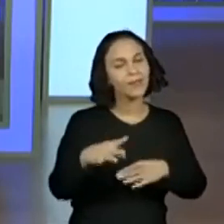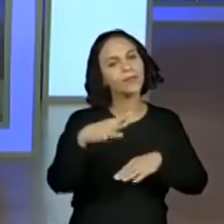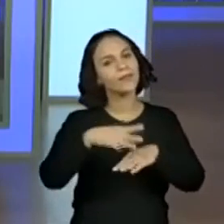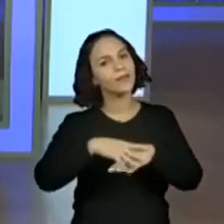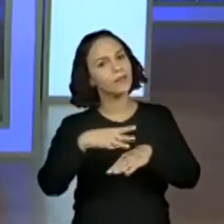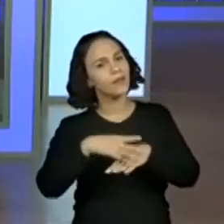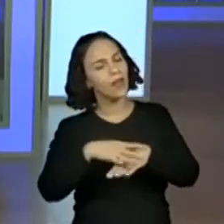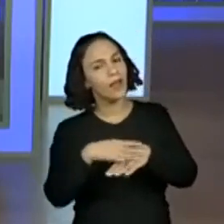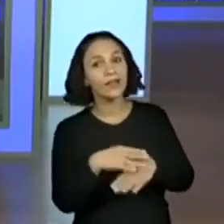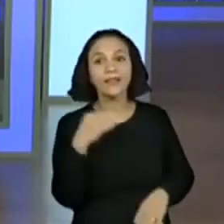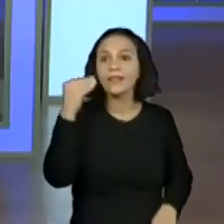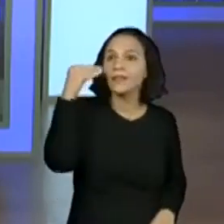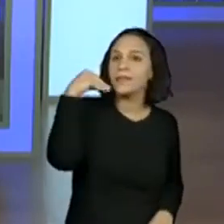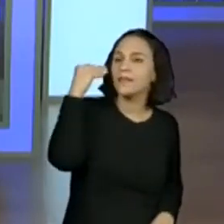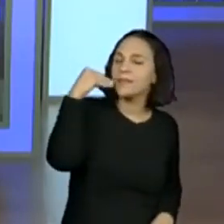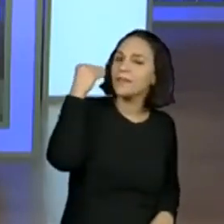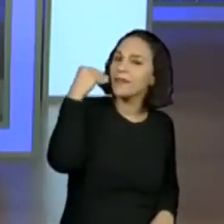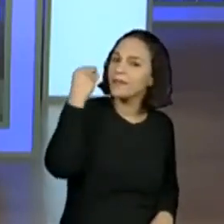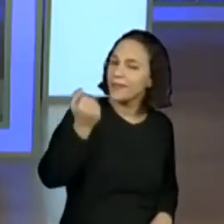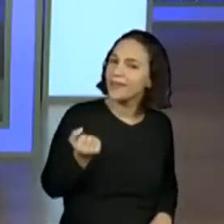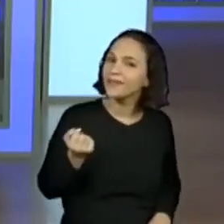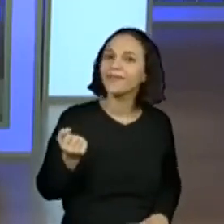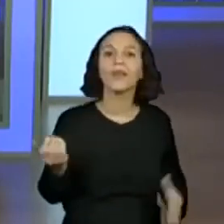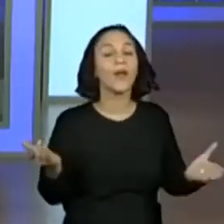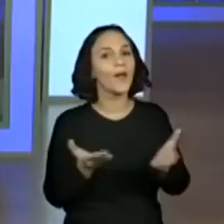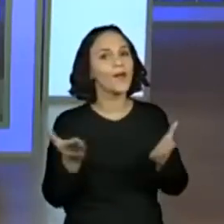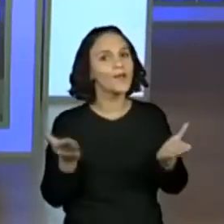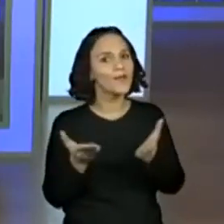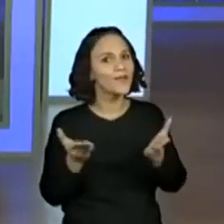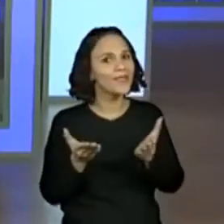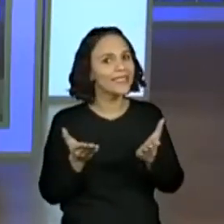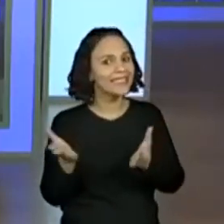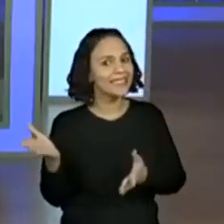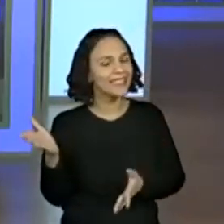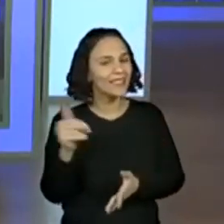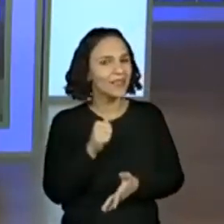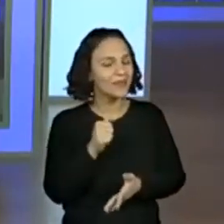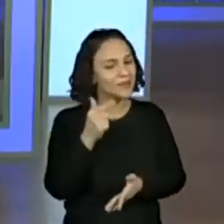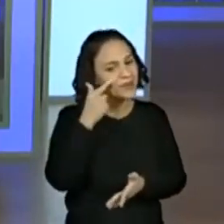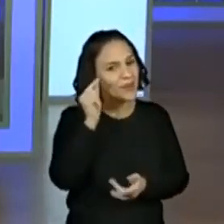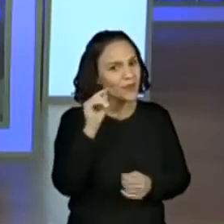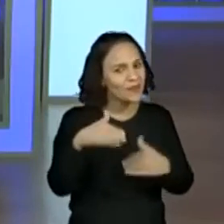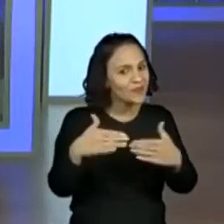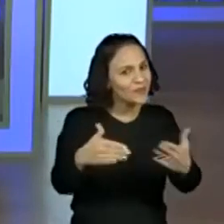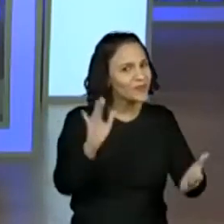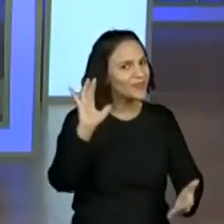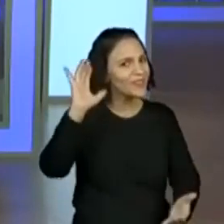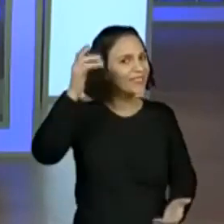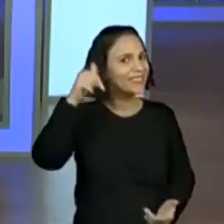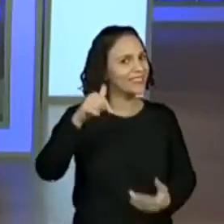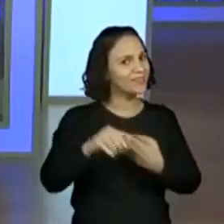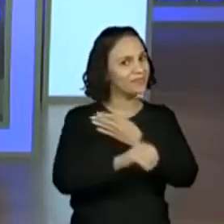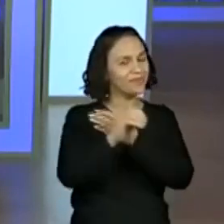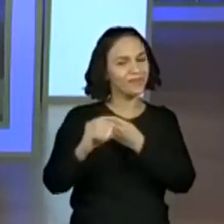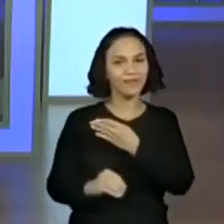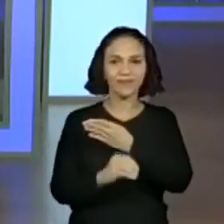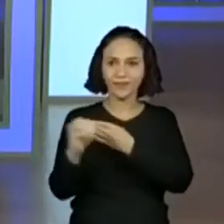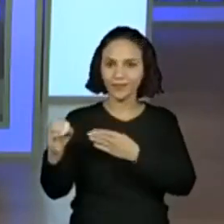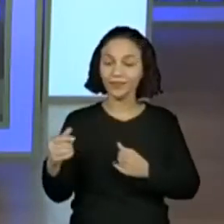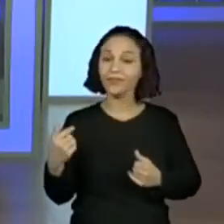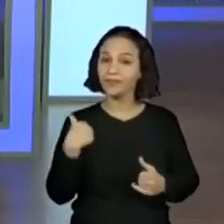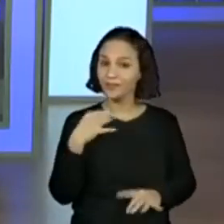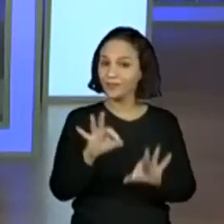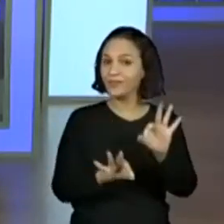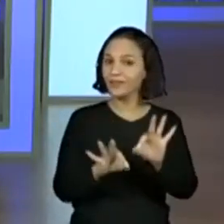Matemática, experimentações. Hoje a gente vai aprontar aqui no Centro de Mídias. Já estou preparando porque o